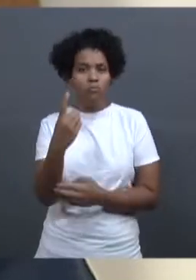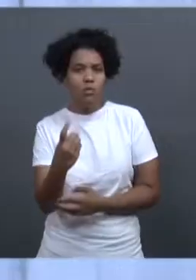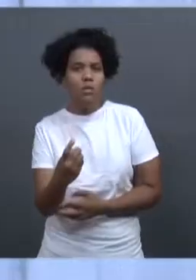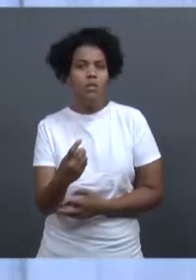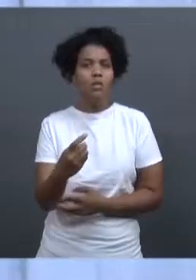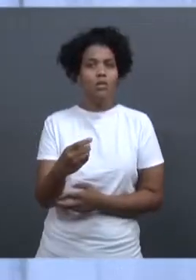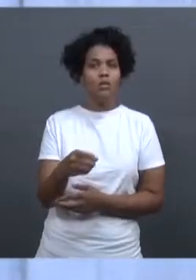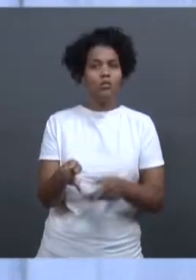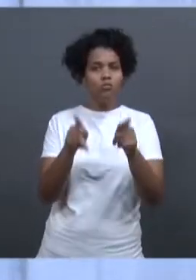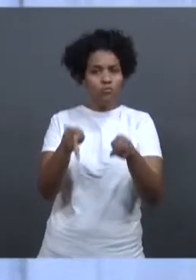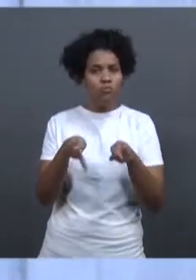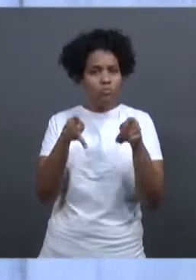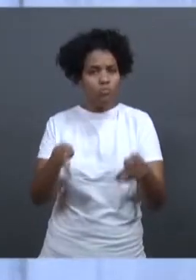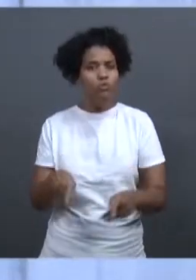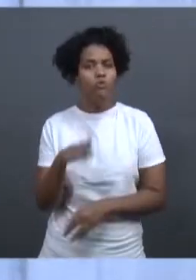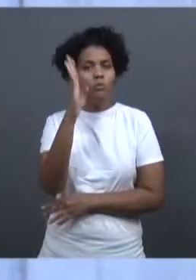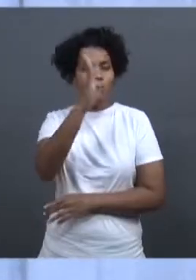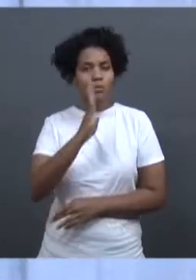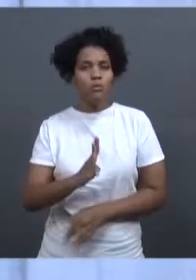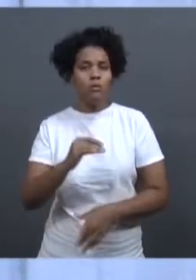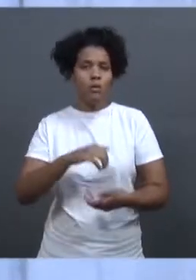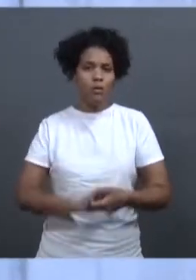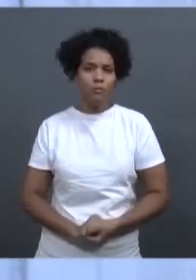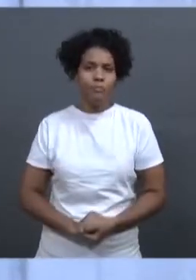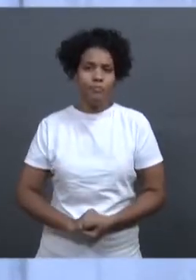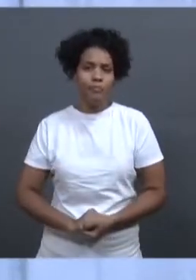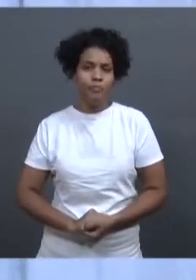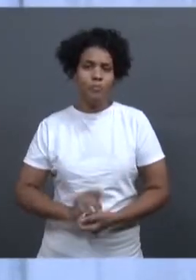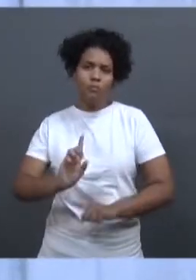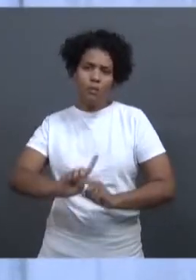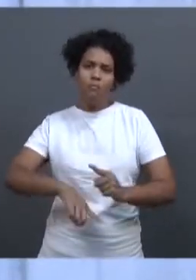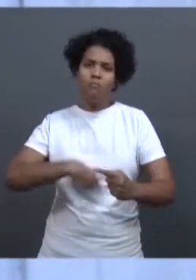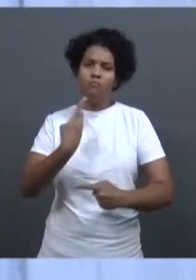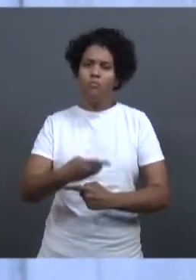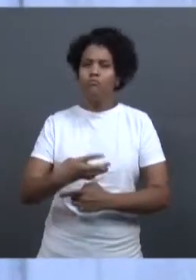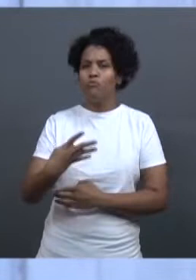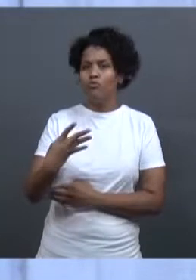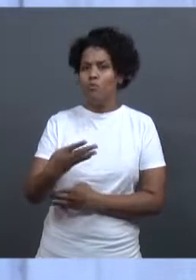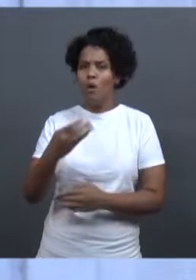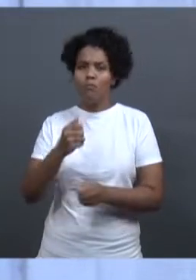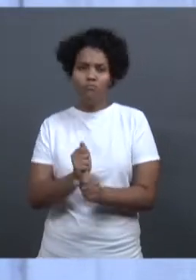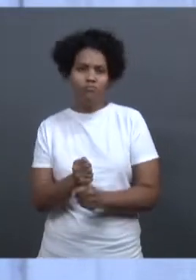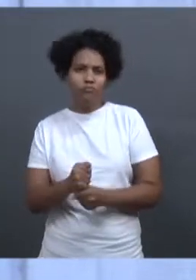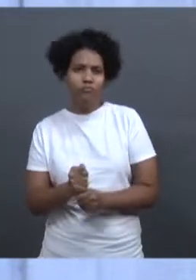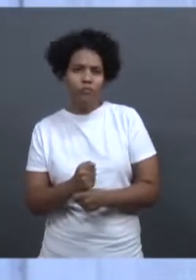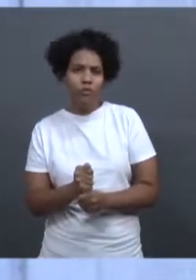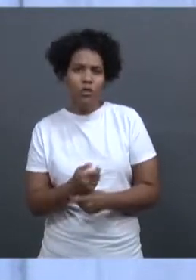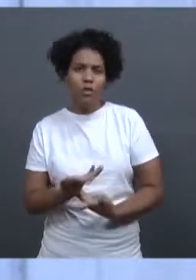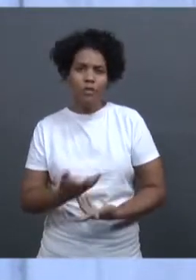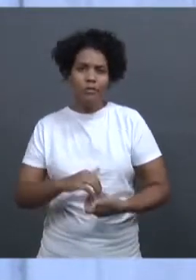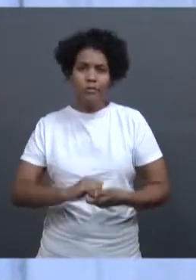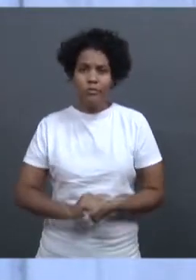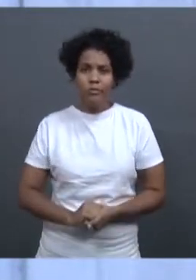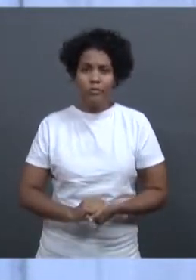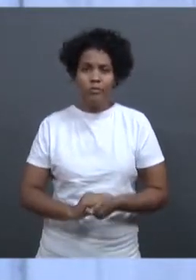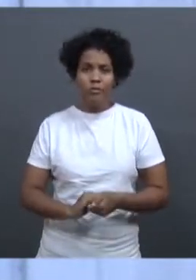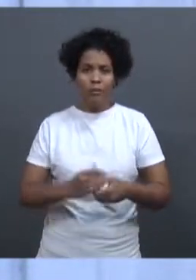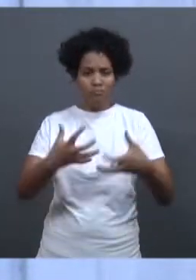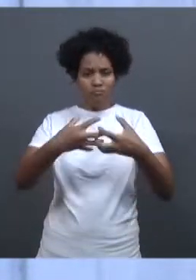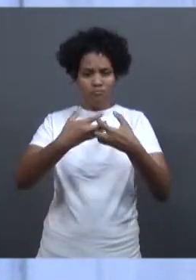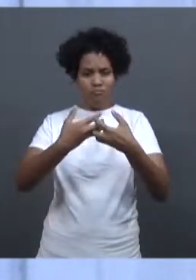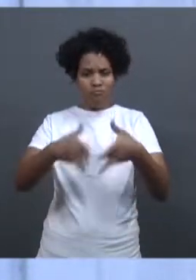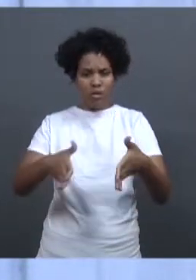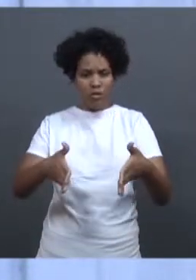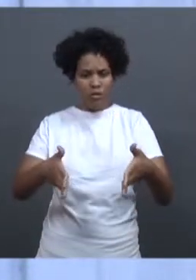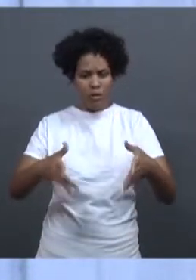brasileiro. Após quatro anos do rompimento da barragem de Fundão, da mineradora controladora